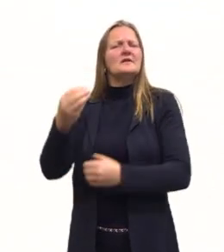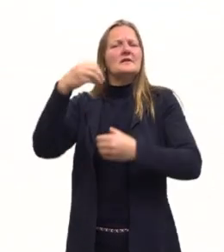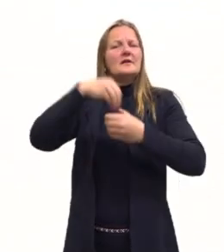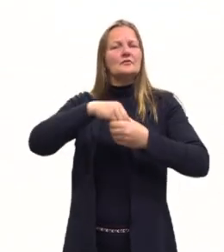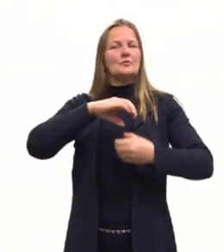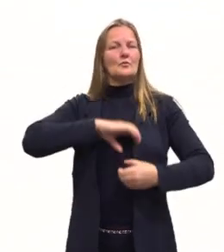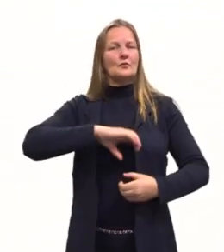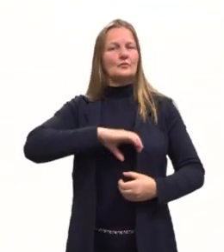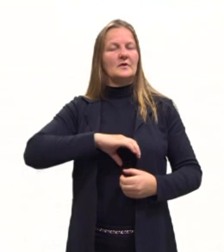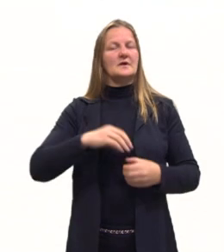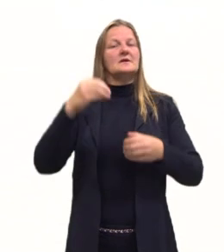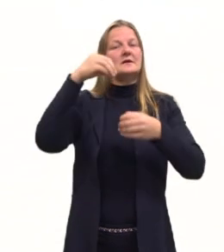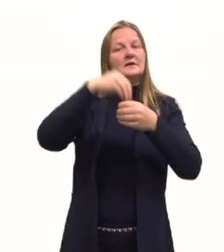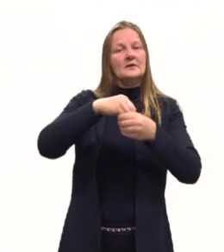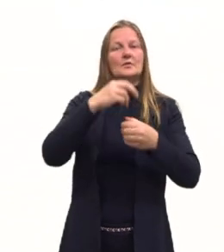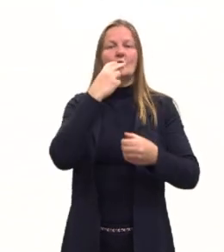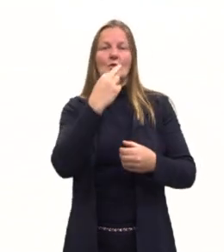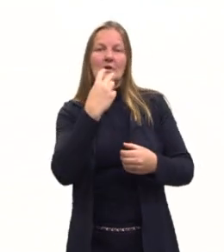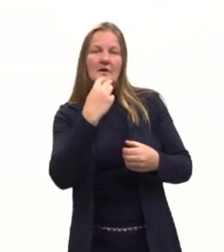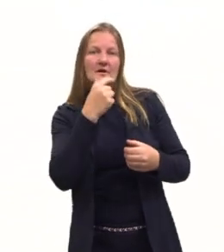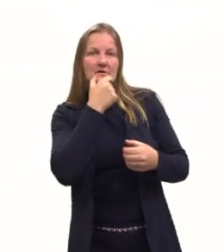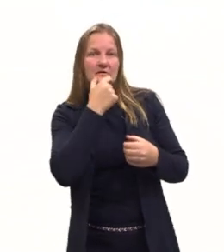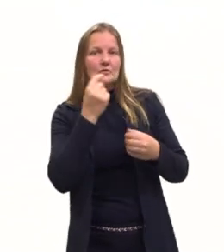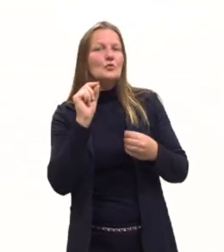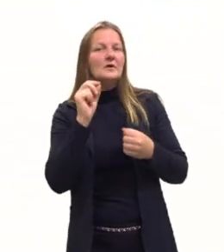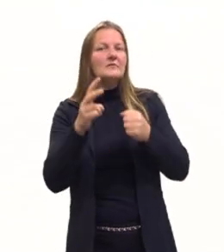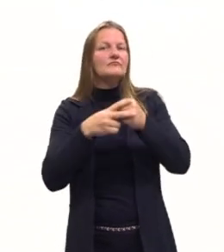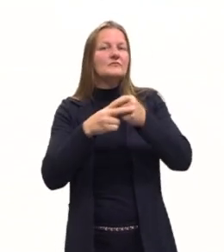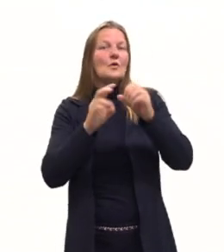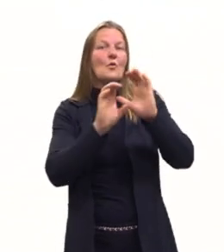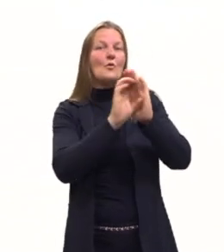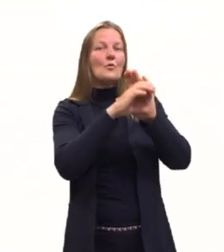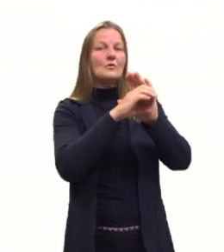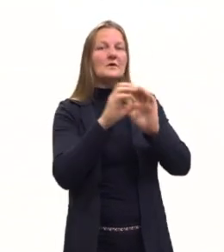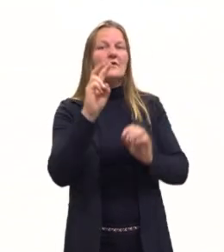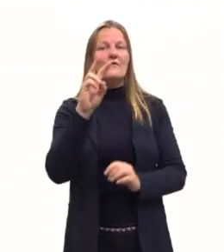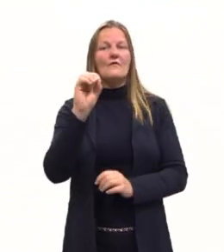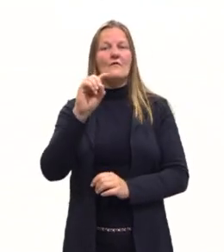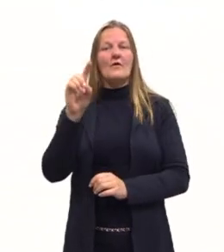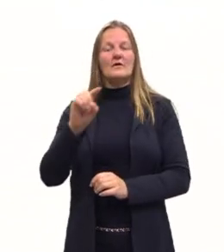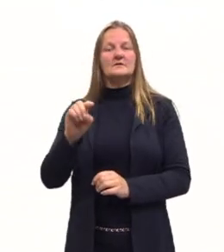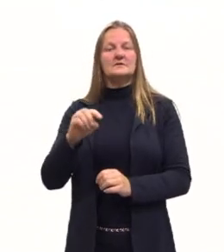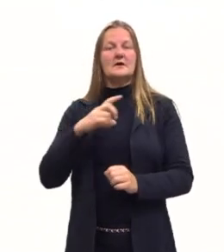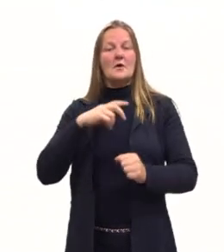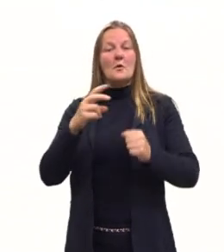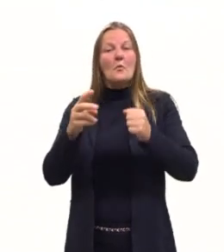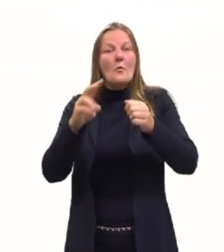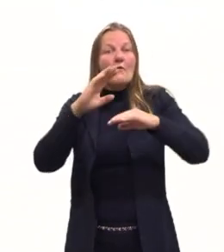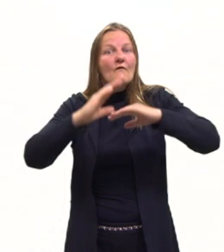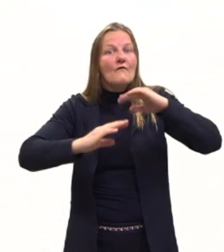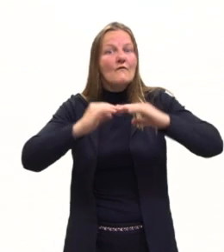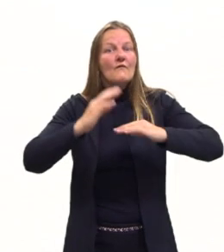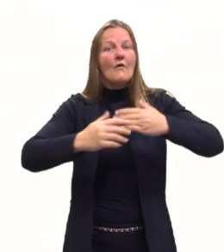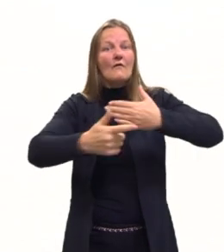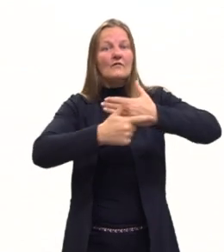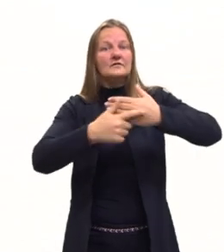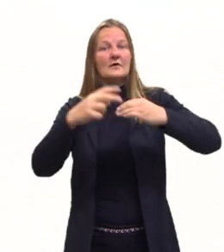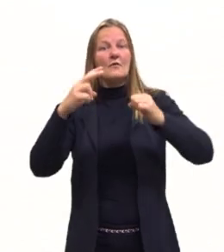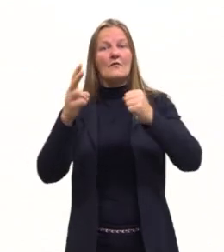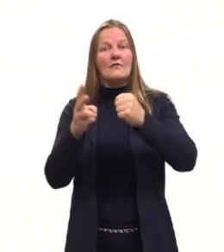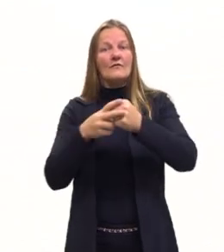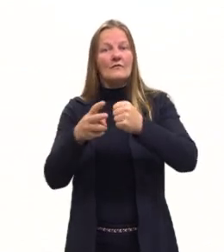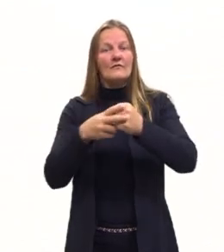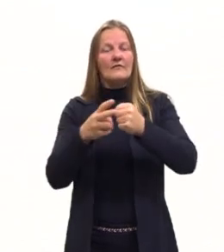portuguesa e da língua inglesa também? Voz é a forma assumida pelo verbo para indicar se o sujeito é